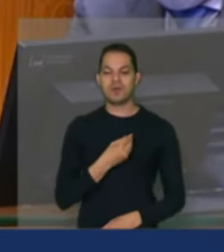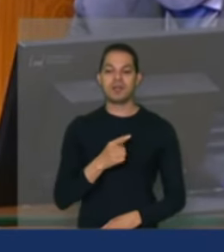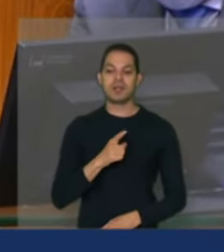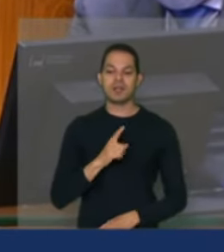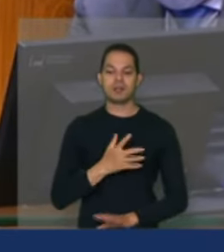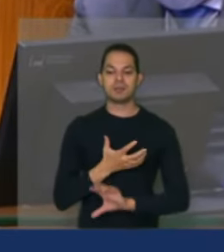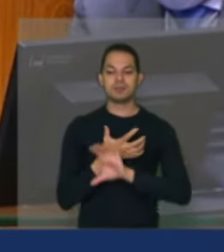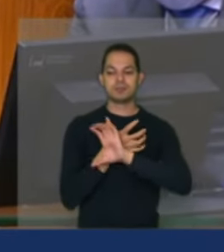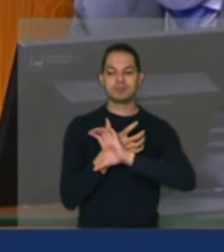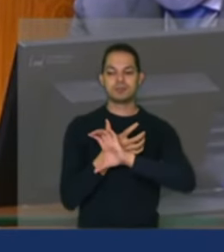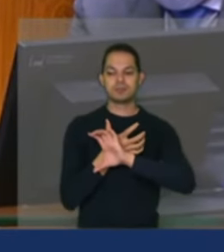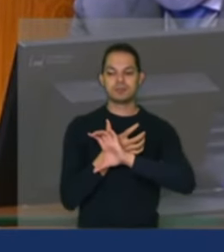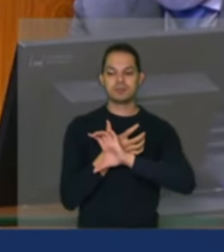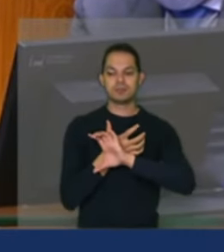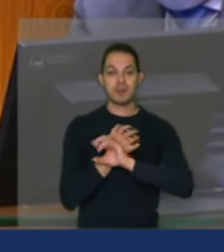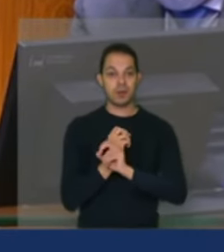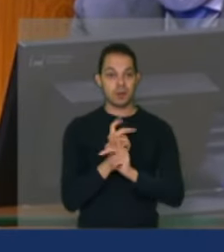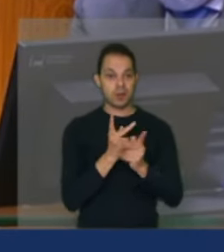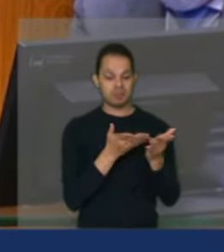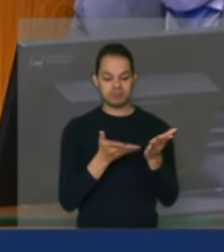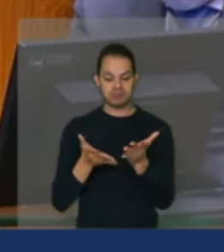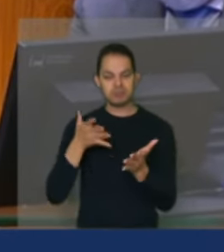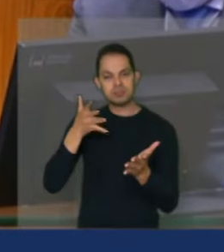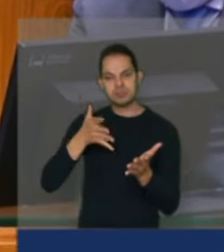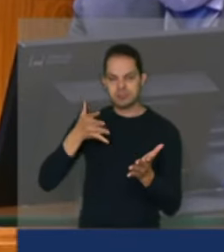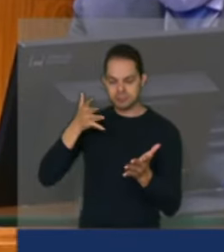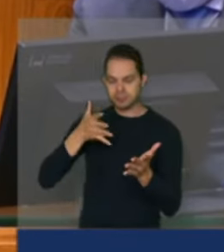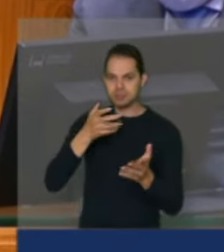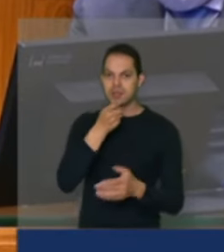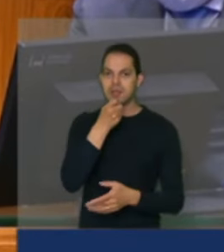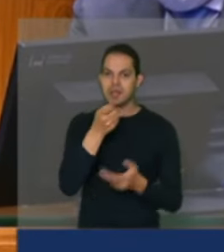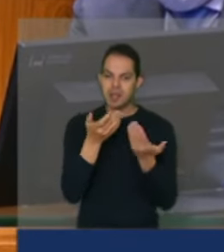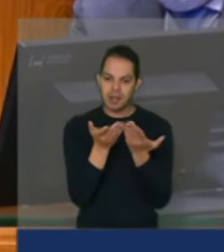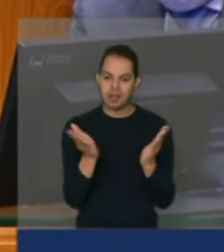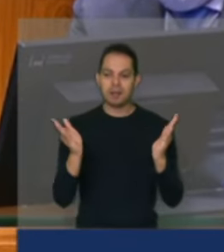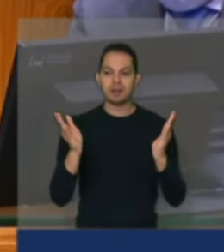Ok, Jaime, a palavra é sua. Só abrir o microfone.